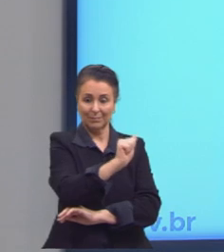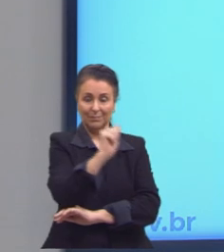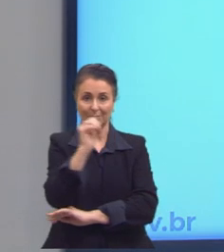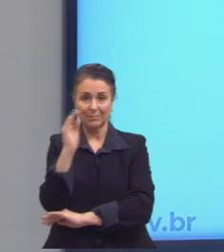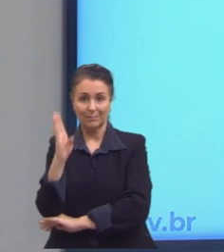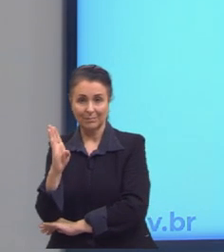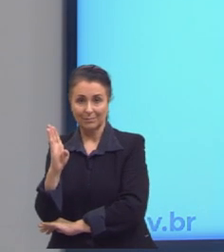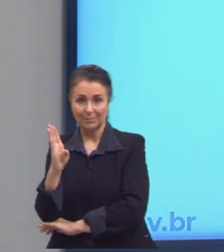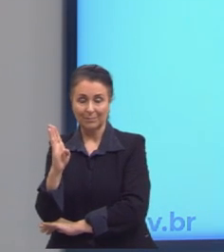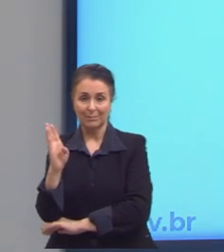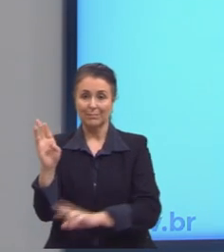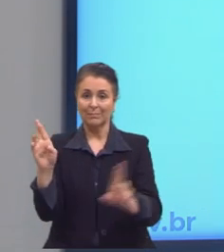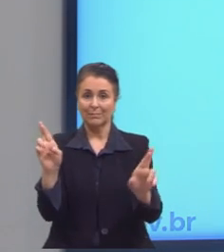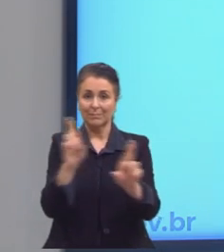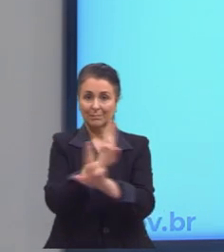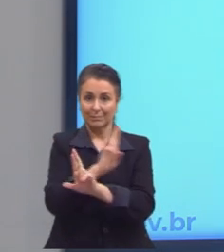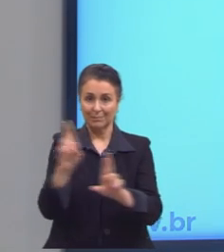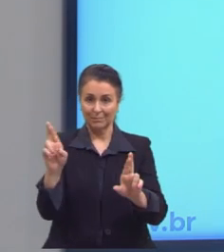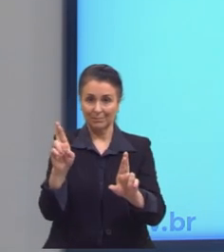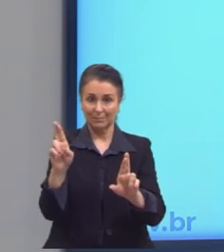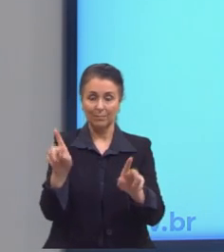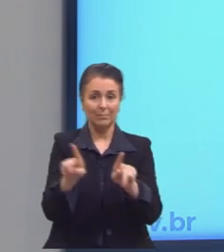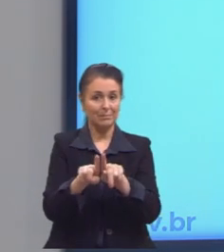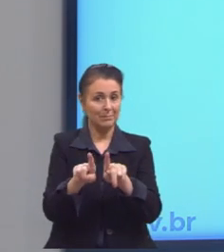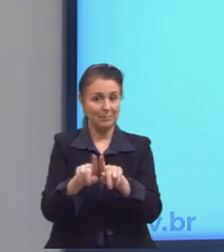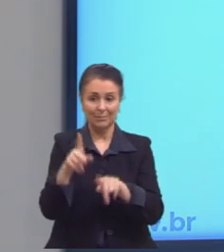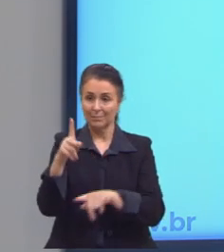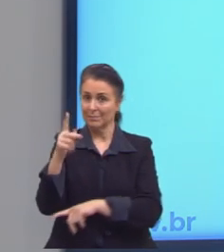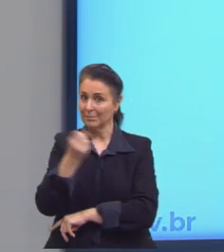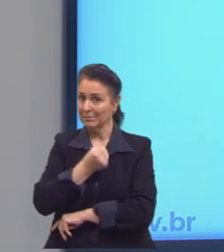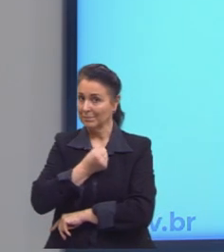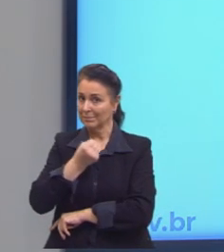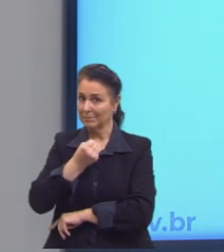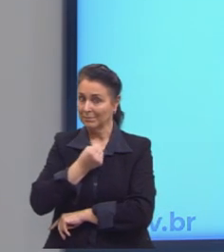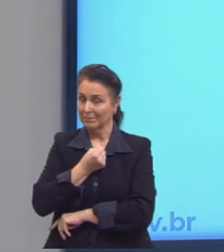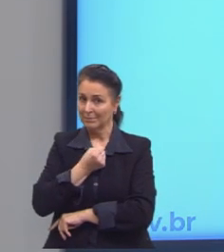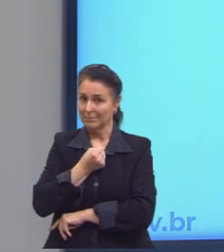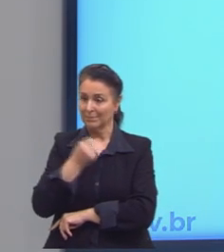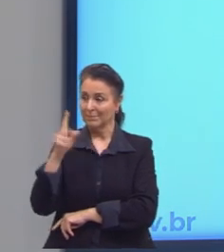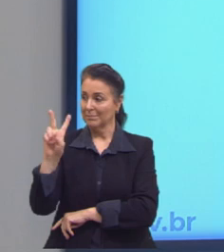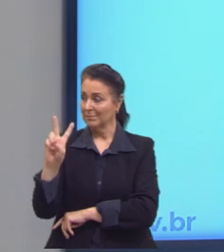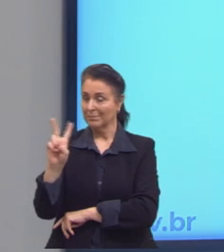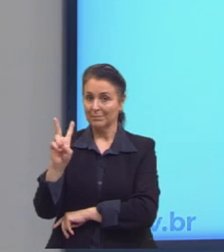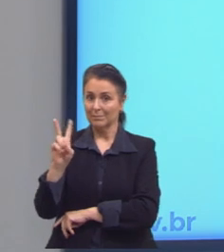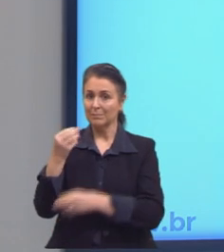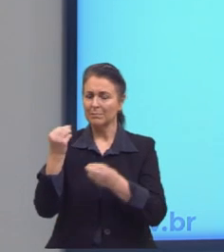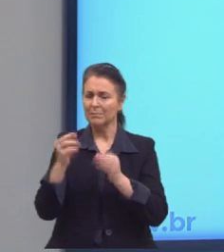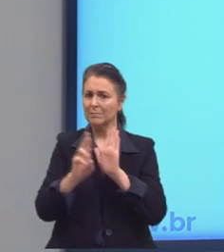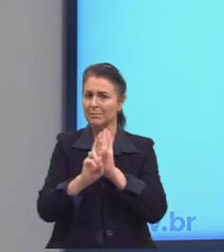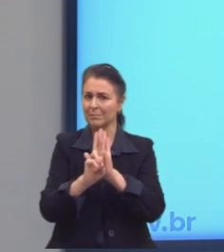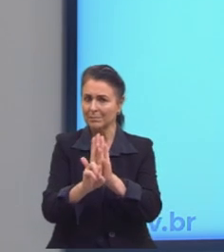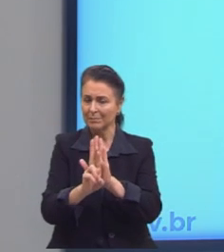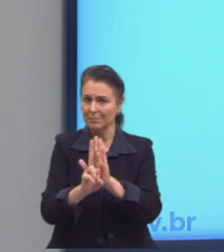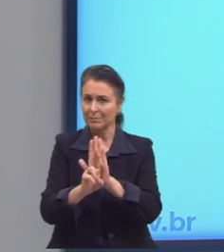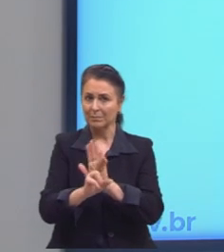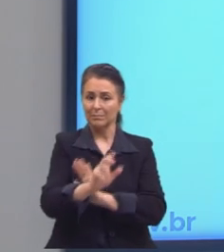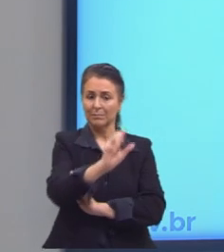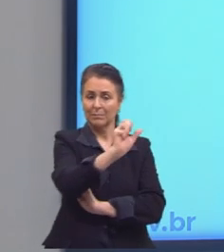a mesma relação, os mesmos pares ali. Mas como é que eu vou representar essa relação, né? Eu vejo que